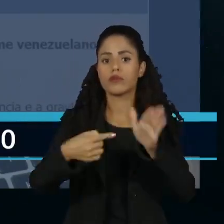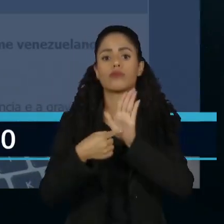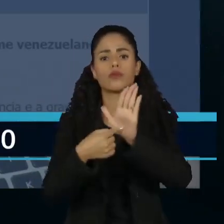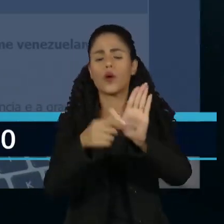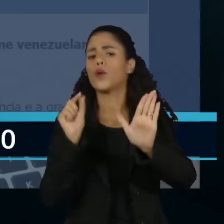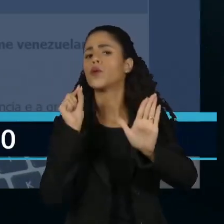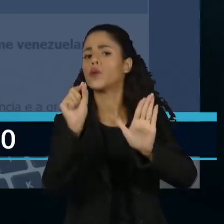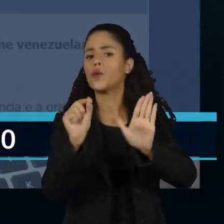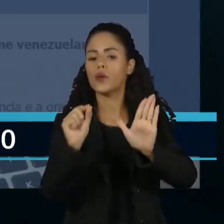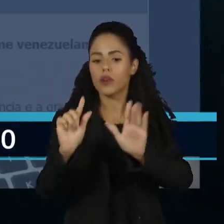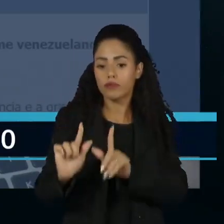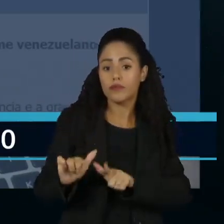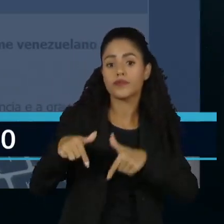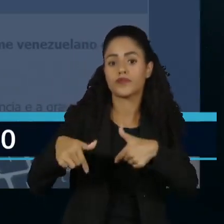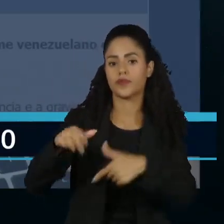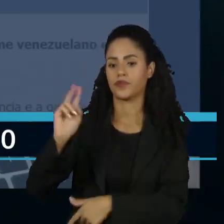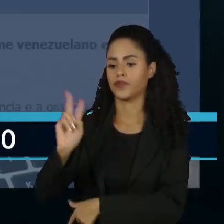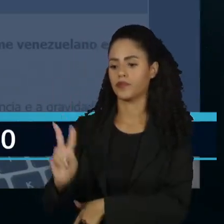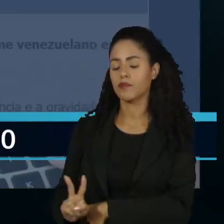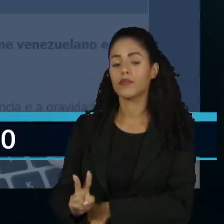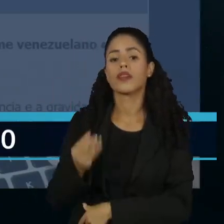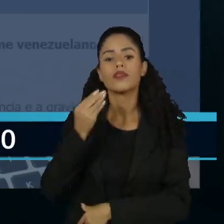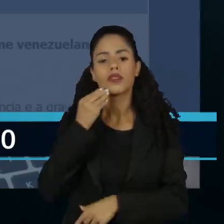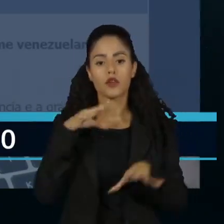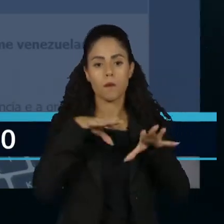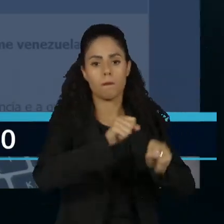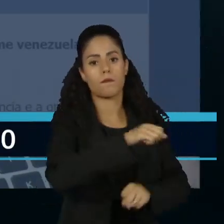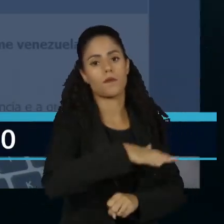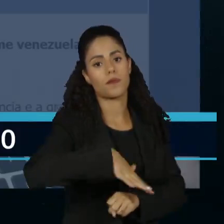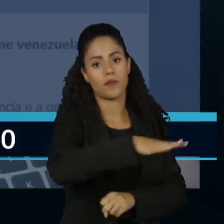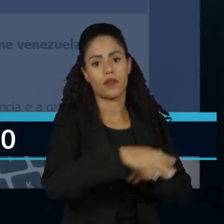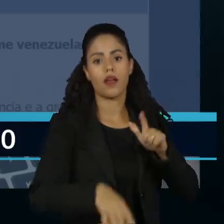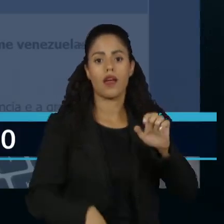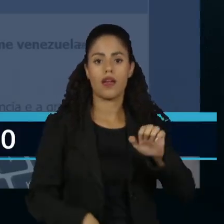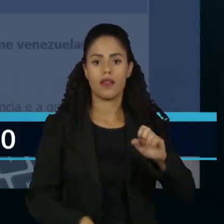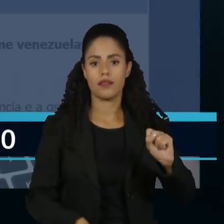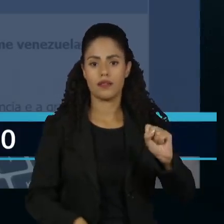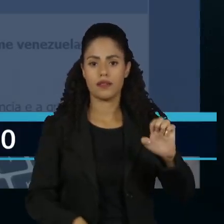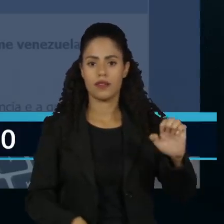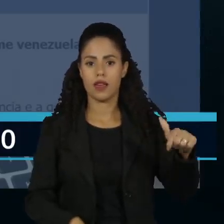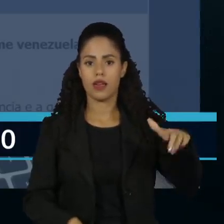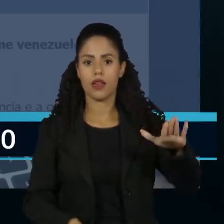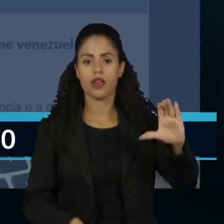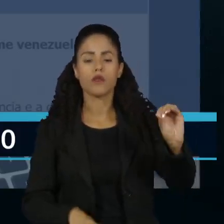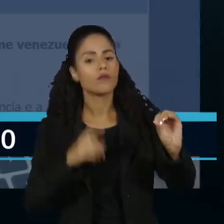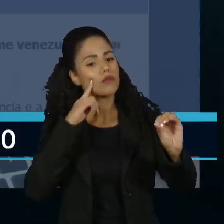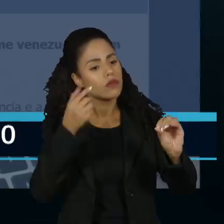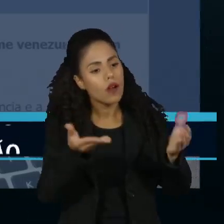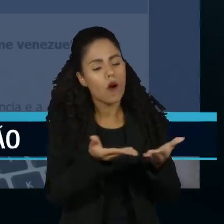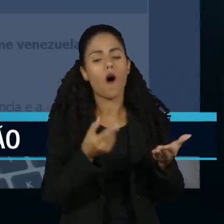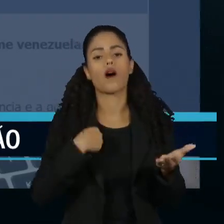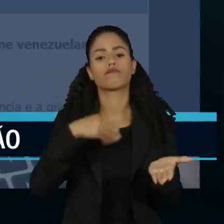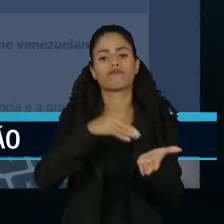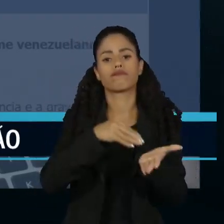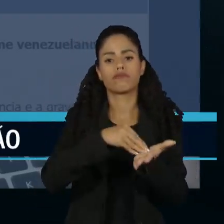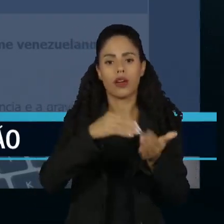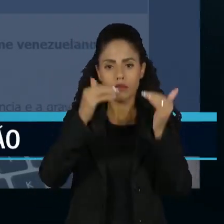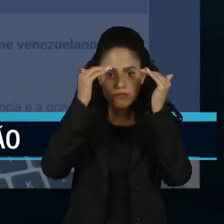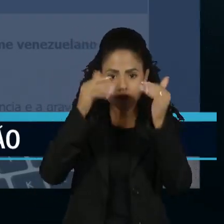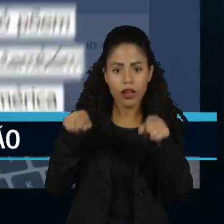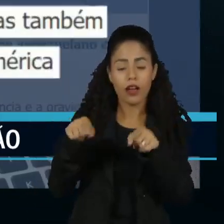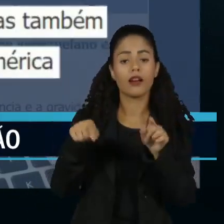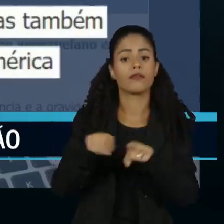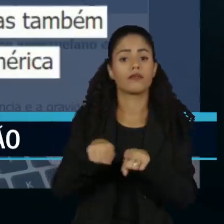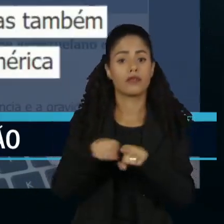classifica a iniciativa venezuelana de tentar anexar o território do Esequibo como um flagrante desrespeito pelo direito internacional.